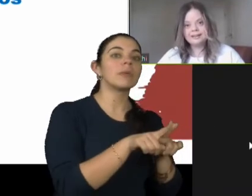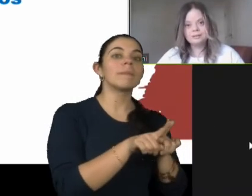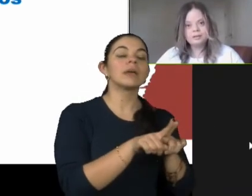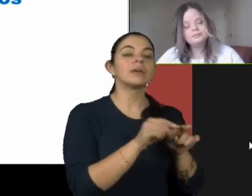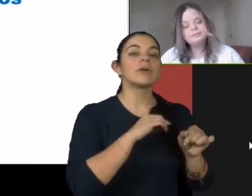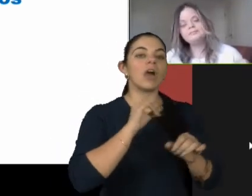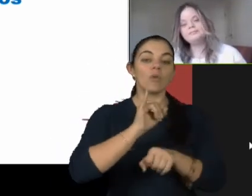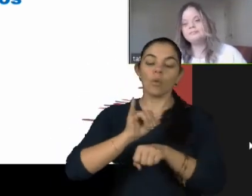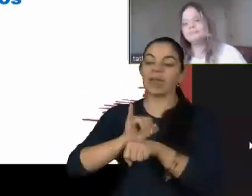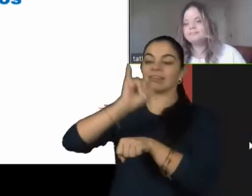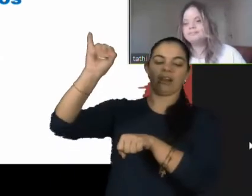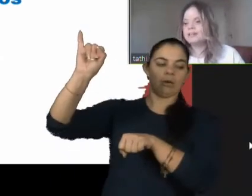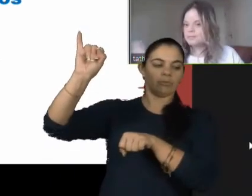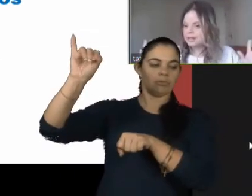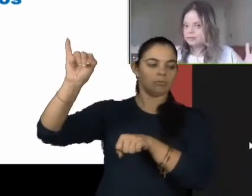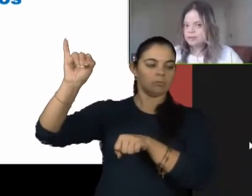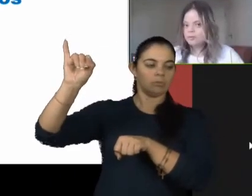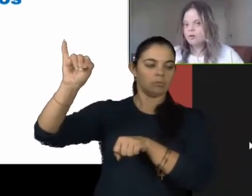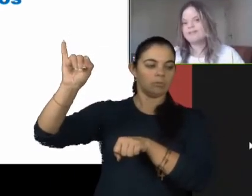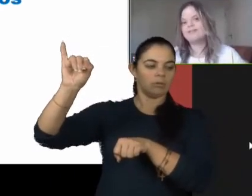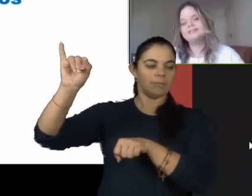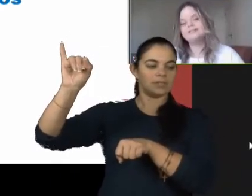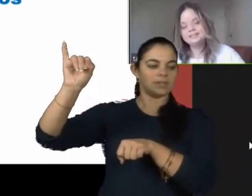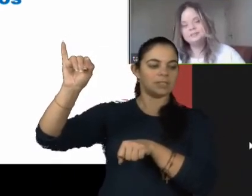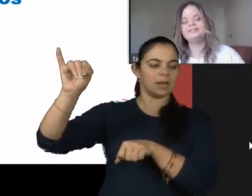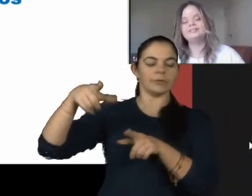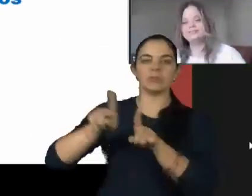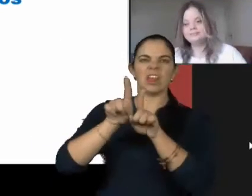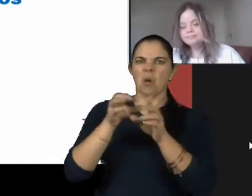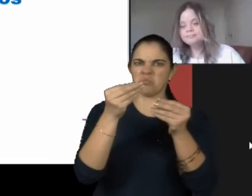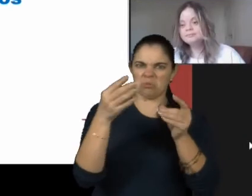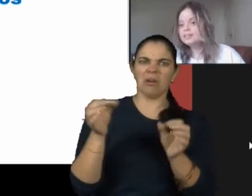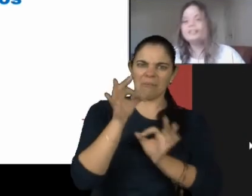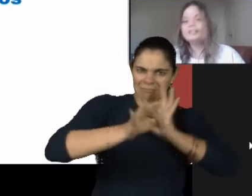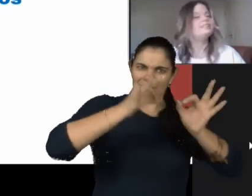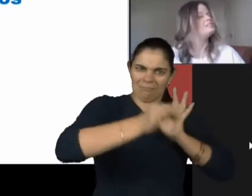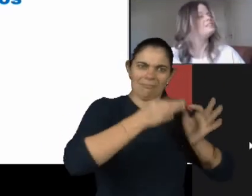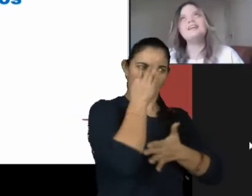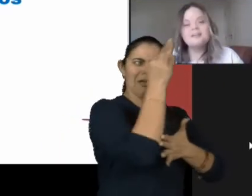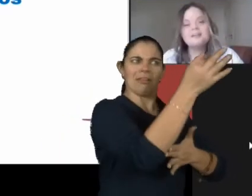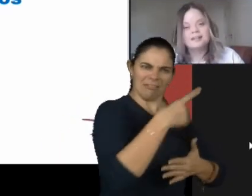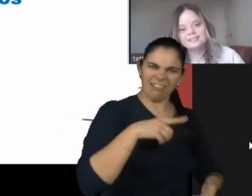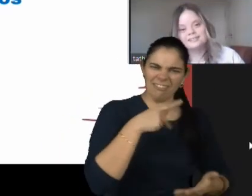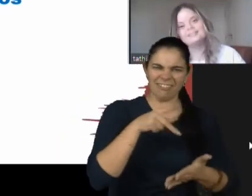intercâmbio. É uma manhã de vocês boas. Hum, está cheio de planos, né? Cheio de planos. Você